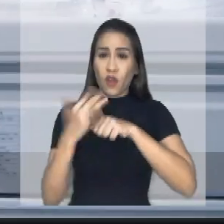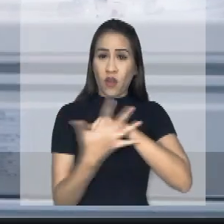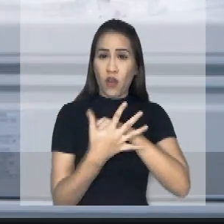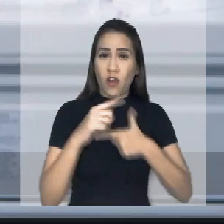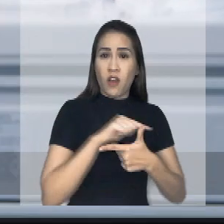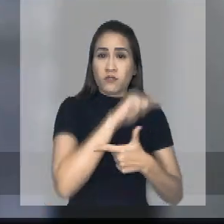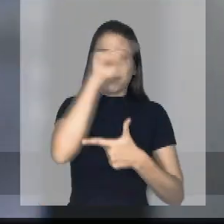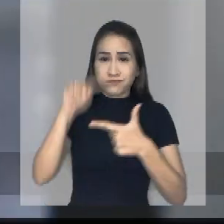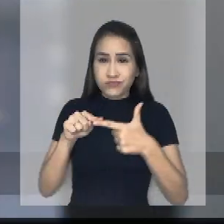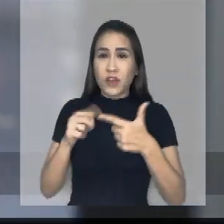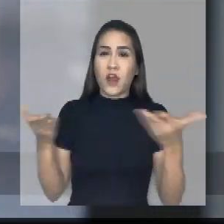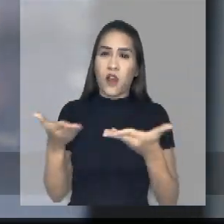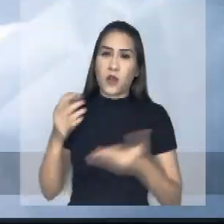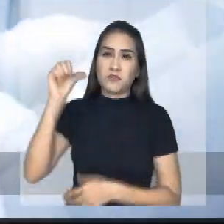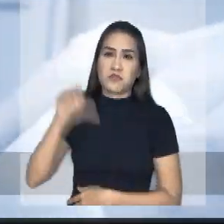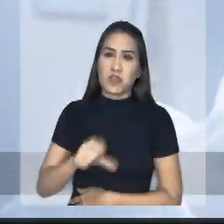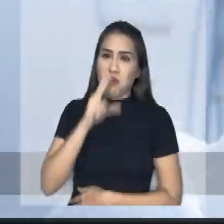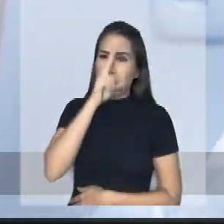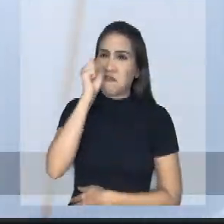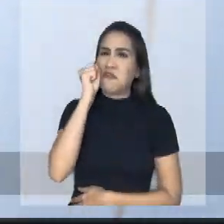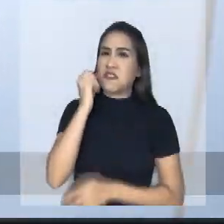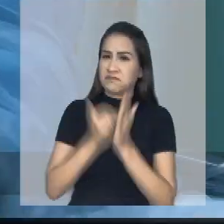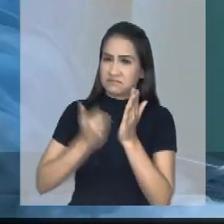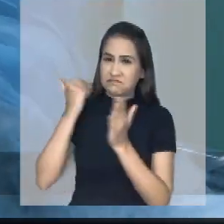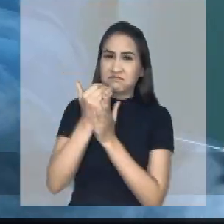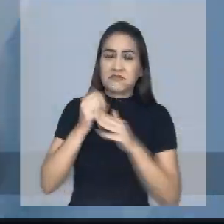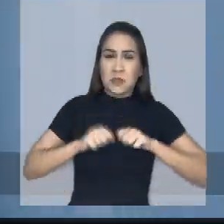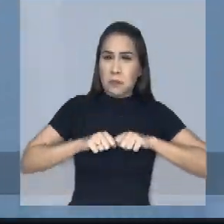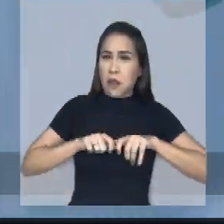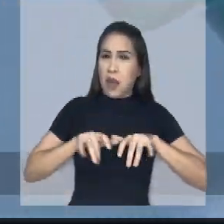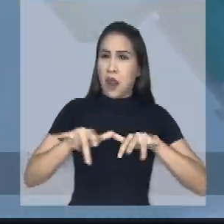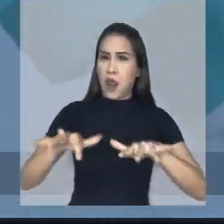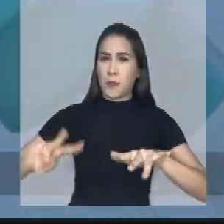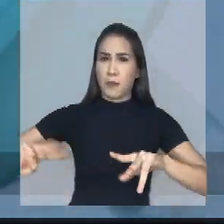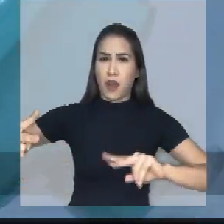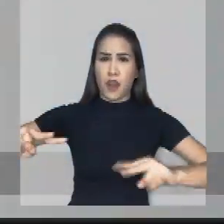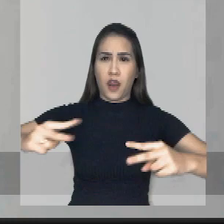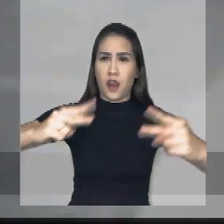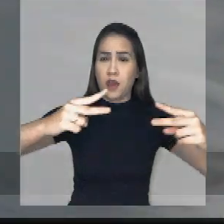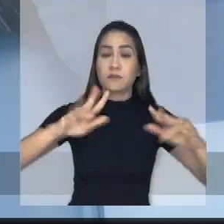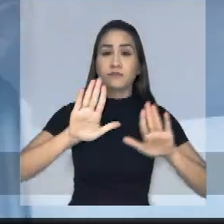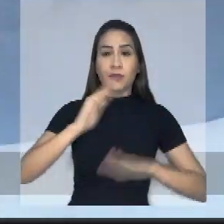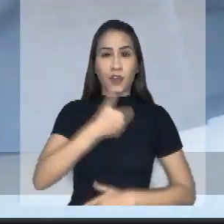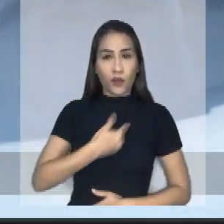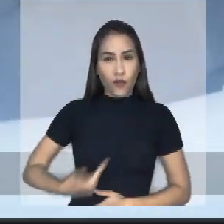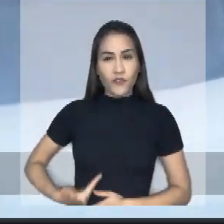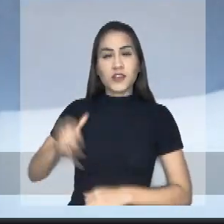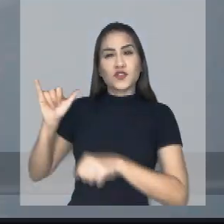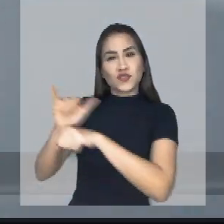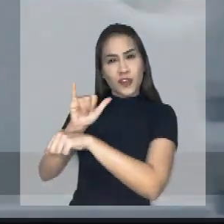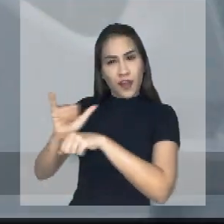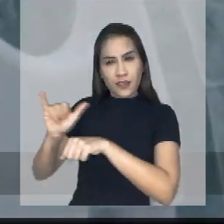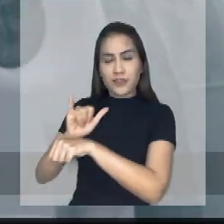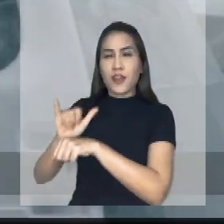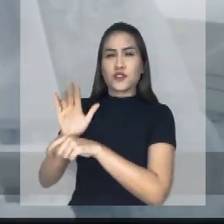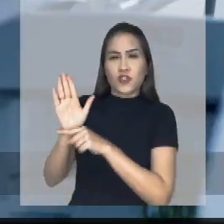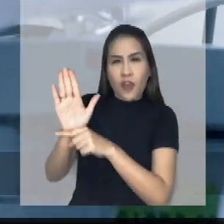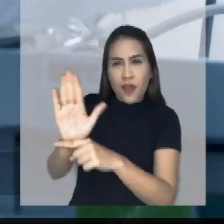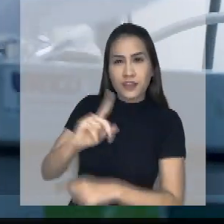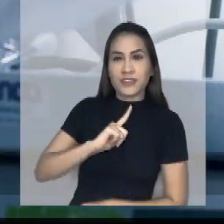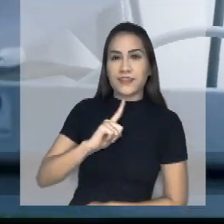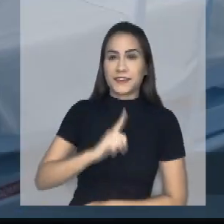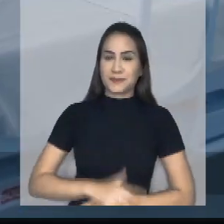A segunda onda de Covid veio ainda mais forte e contagiosa. Os casos se multiplicam, mas o governo do estado redobra os